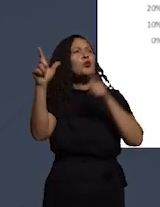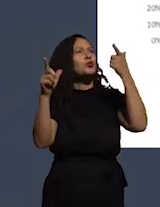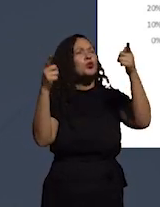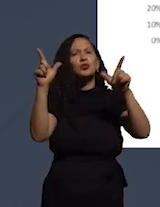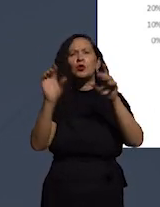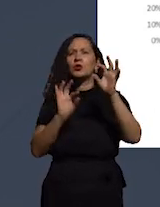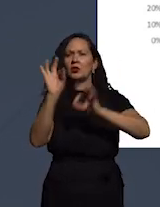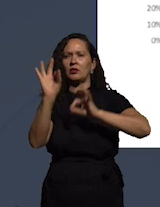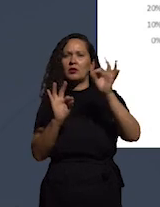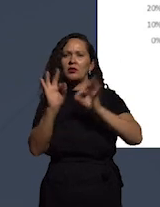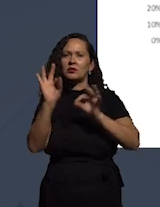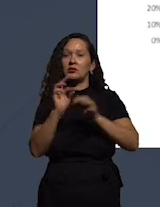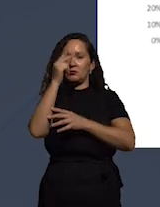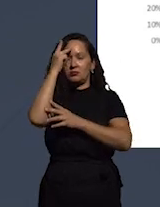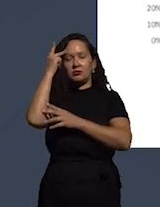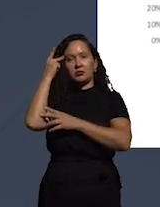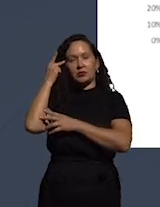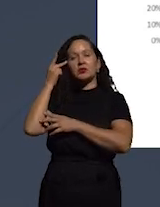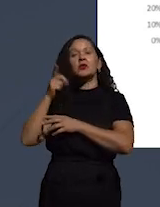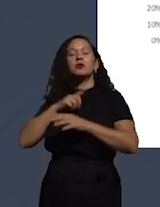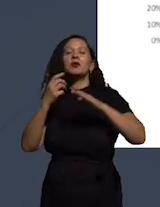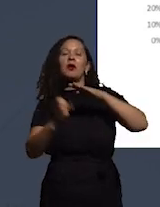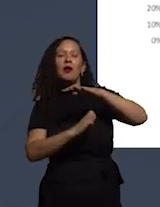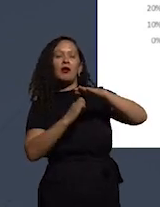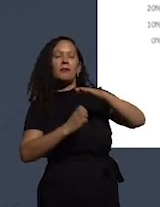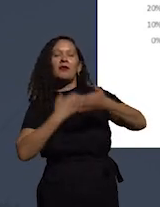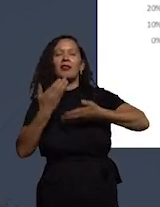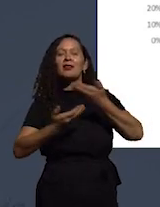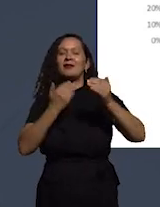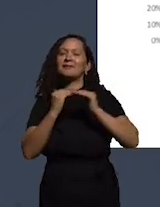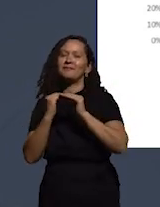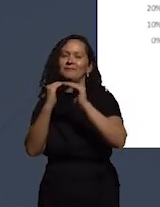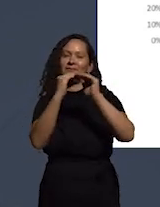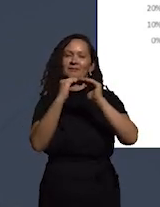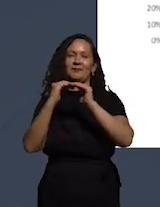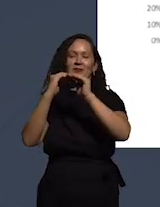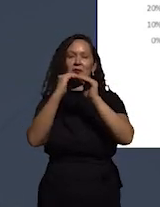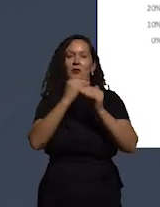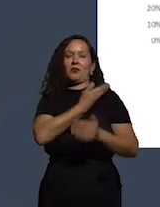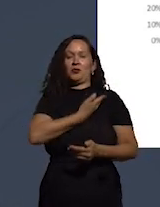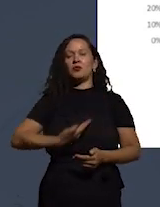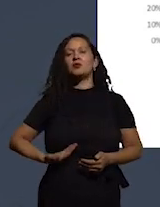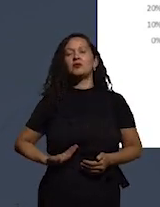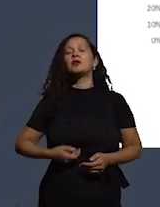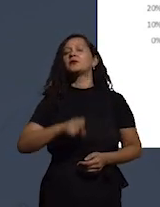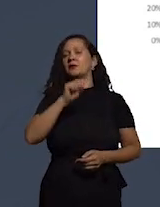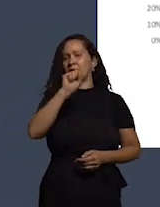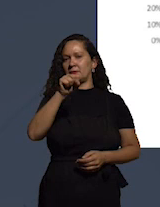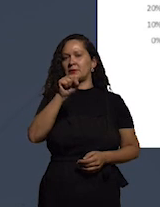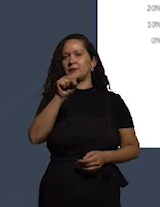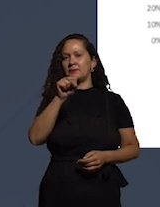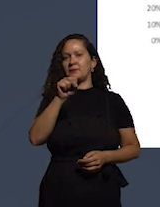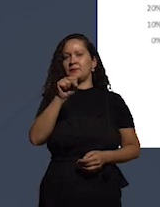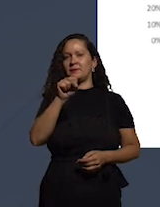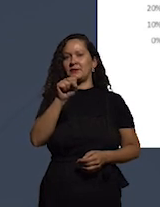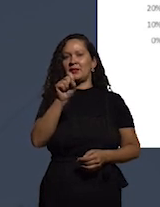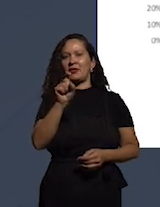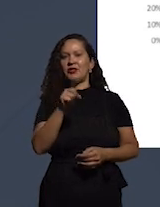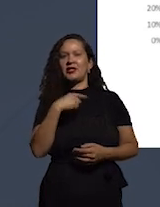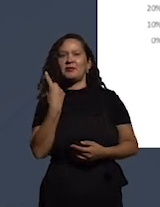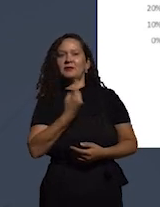configuração em que as pessoas e as empresas sejam tratadas de forma igualitária pelos governos e nós chamamos isso